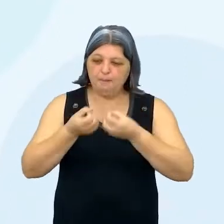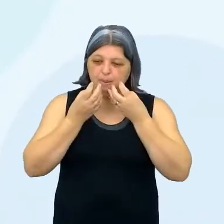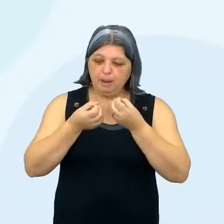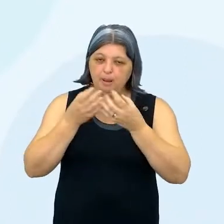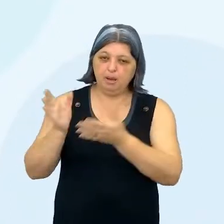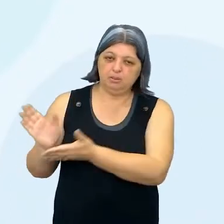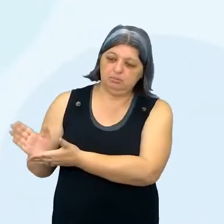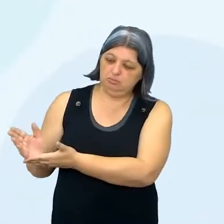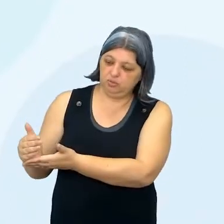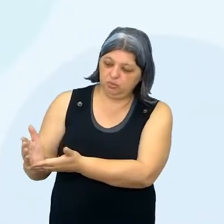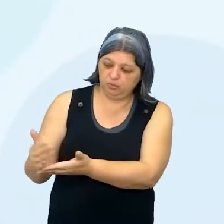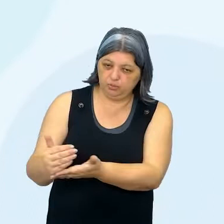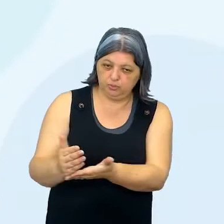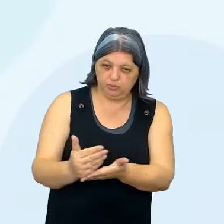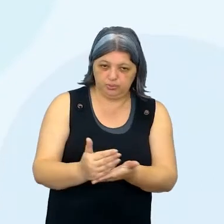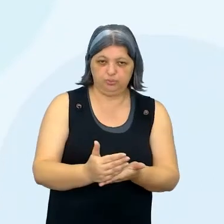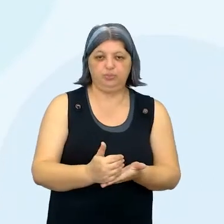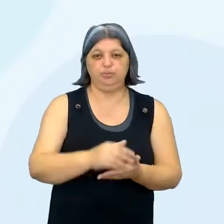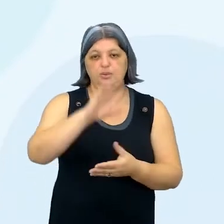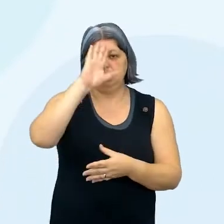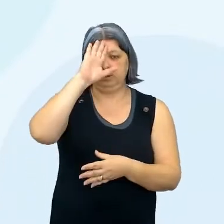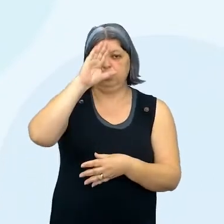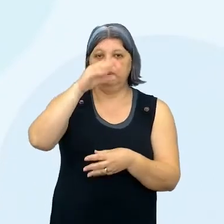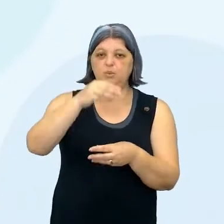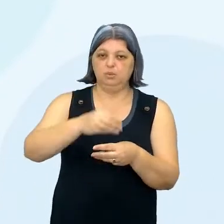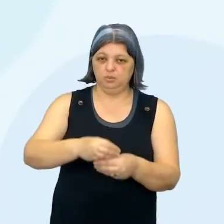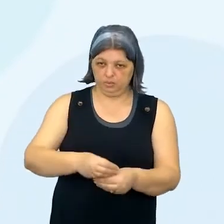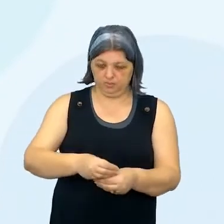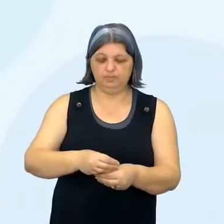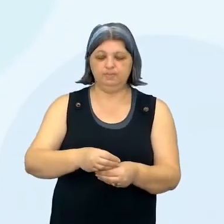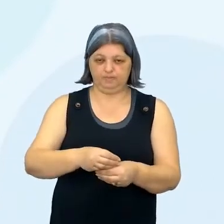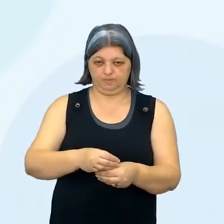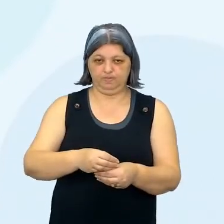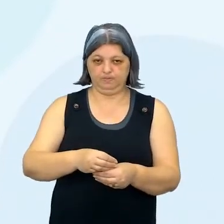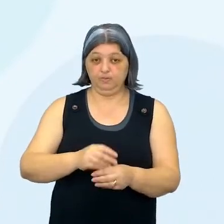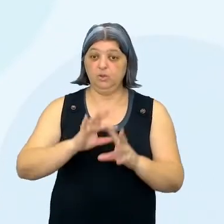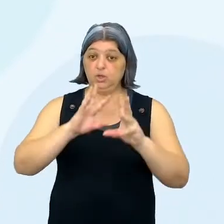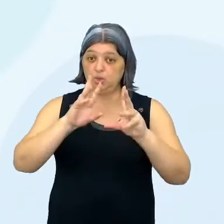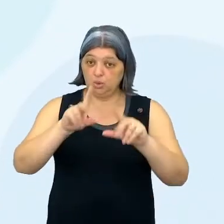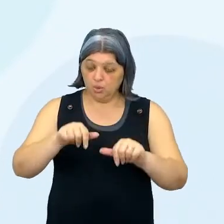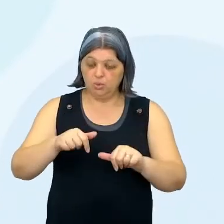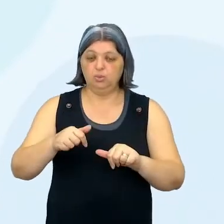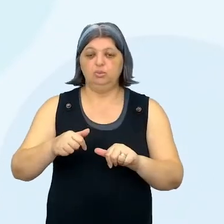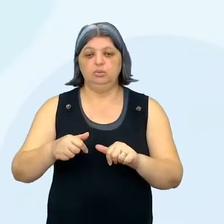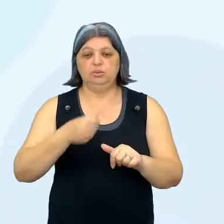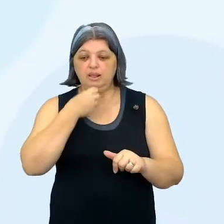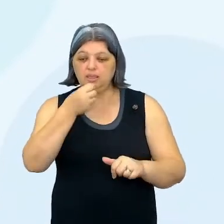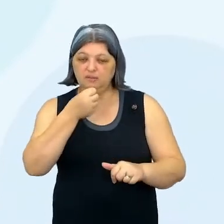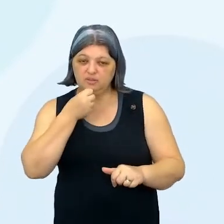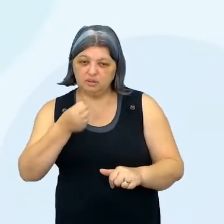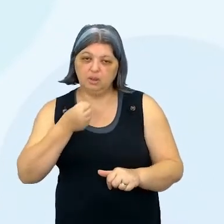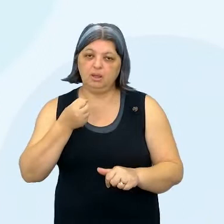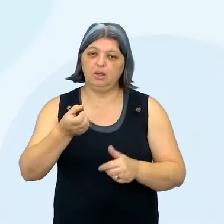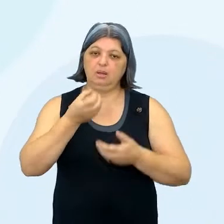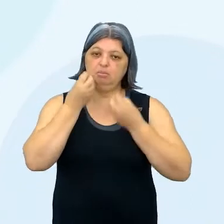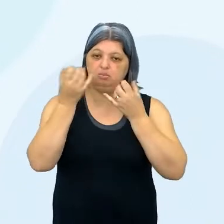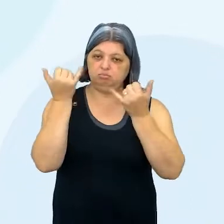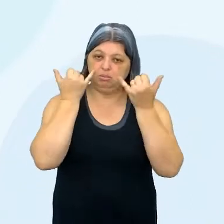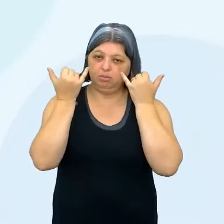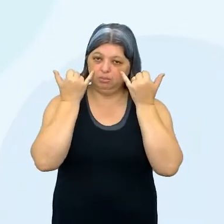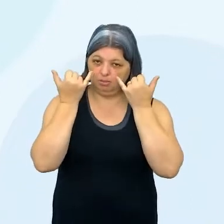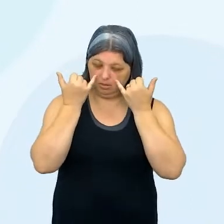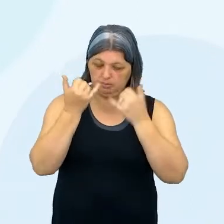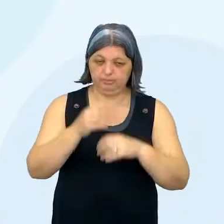concluiu, né? Tudo aquilo que, todos esses dados, essas entrevistas, essas coisas que você levantou